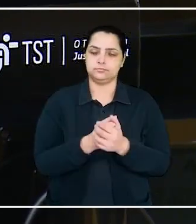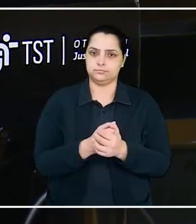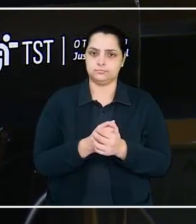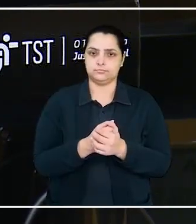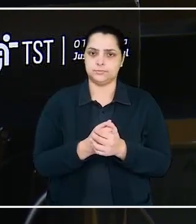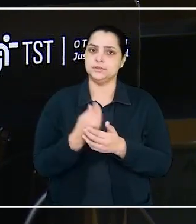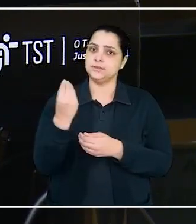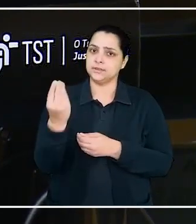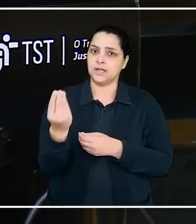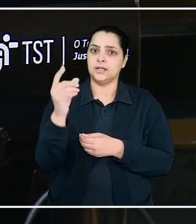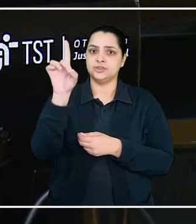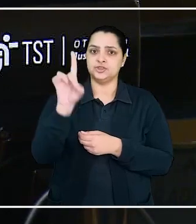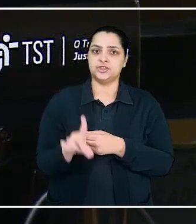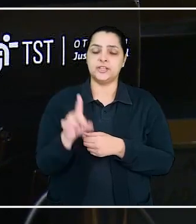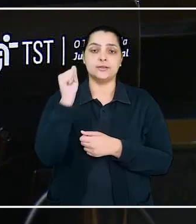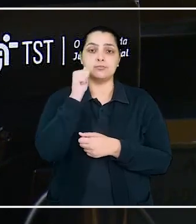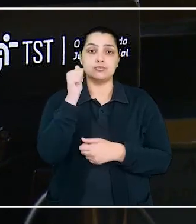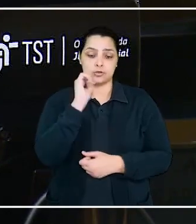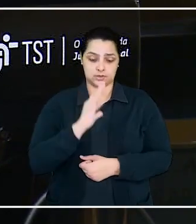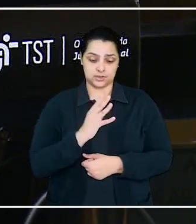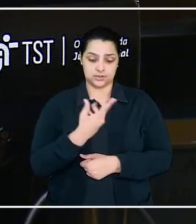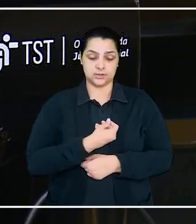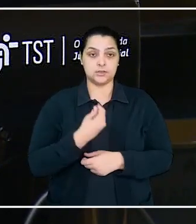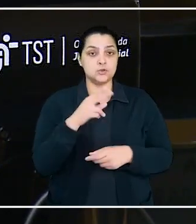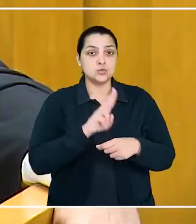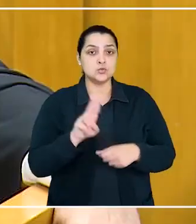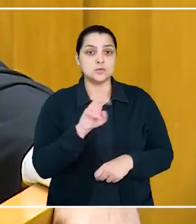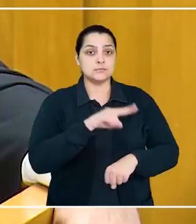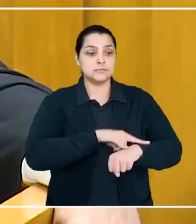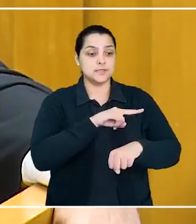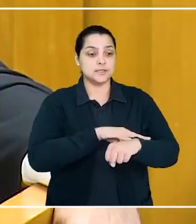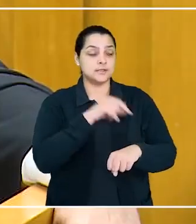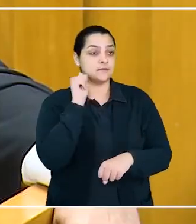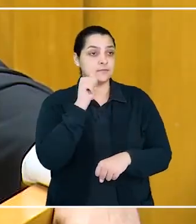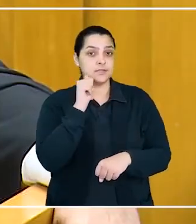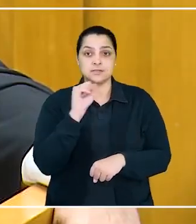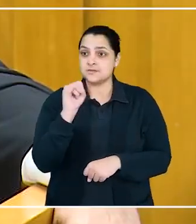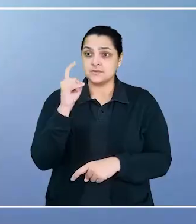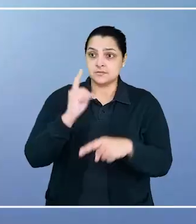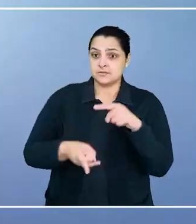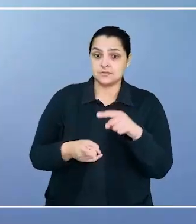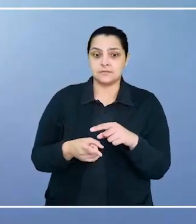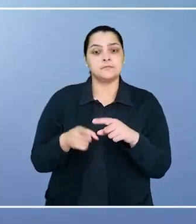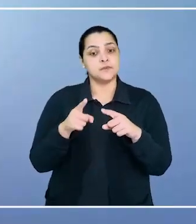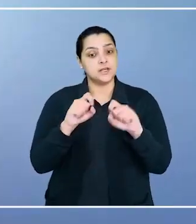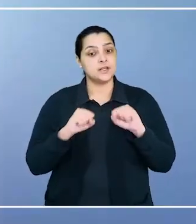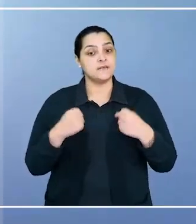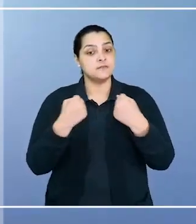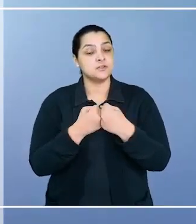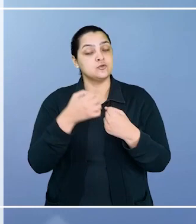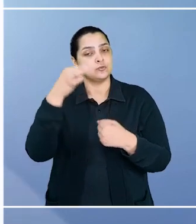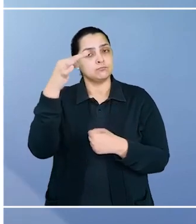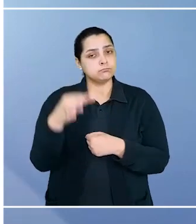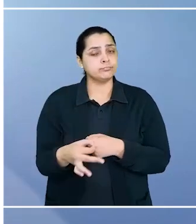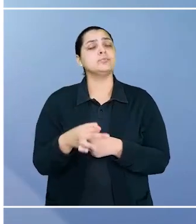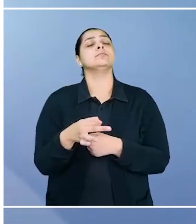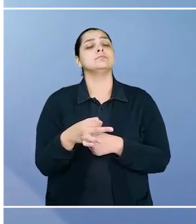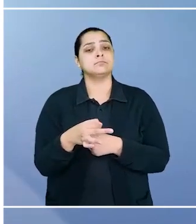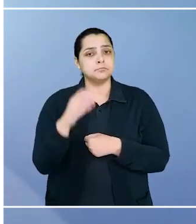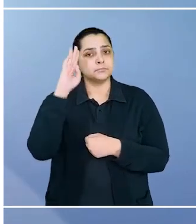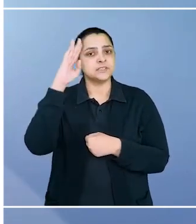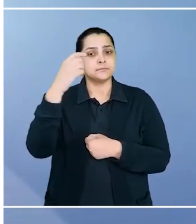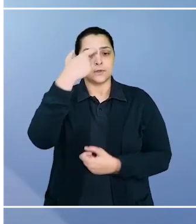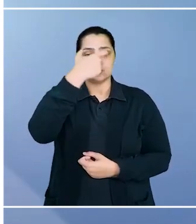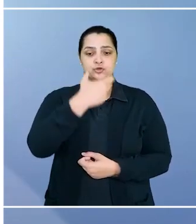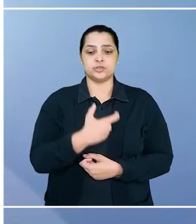assegurar o direito de uma mulher trans usar o banheiro feminino, o ministro Douglas Alencar reforçou a garantia fundamental da